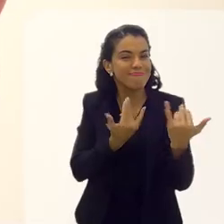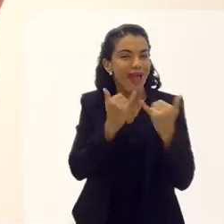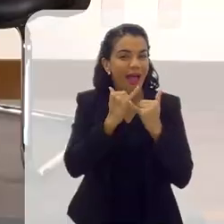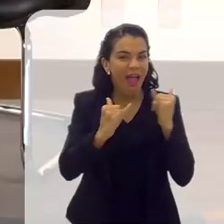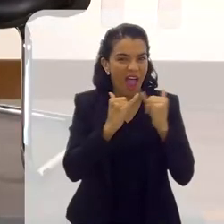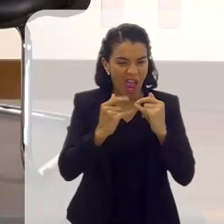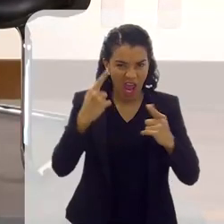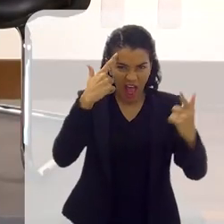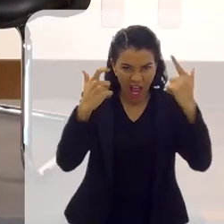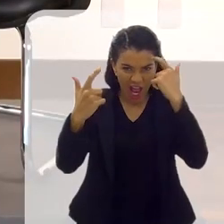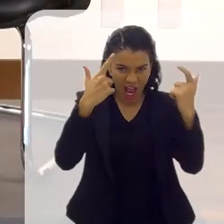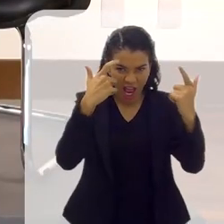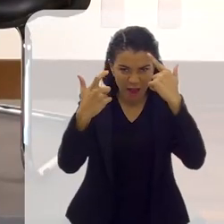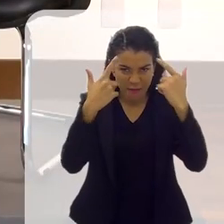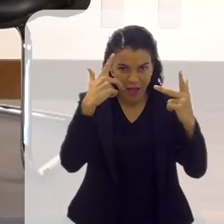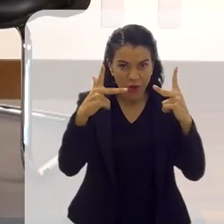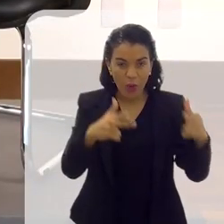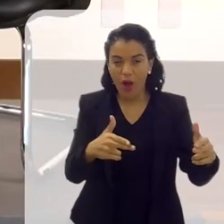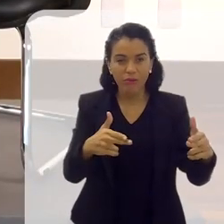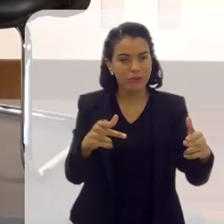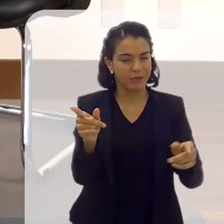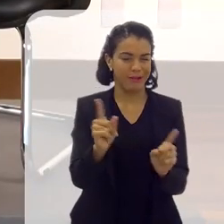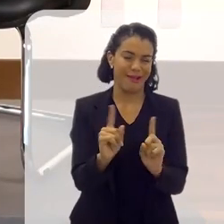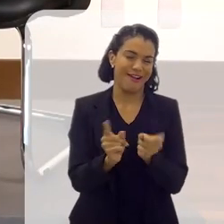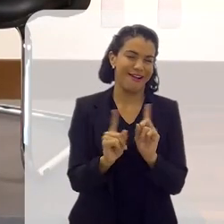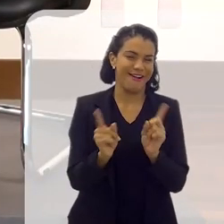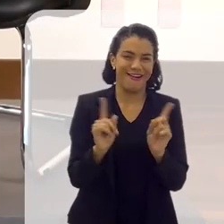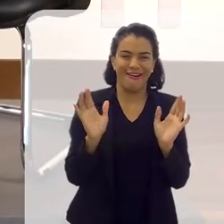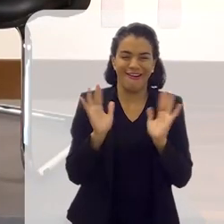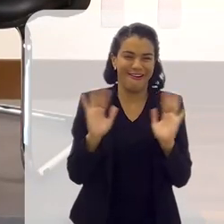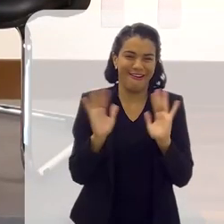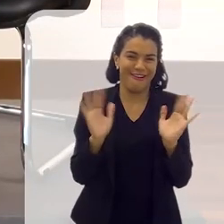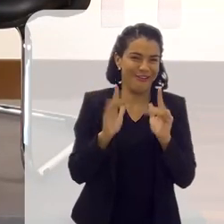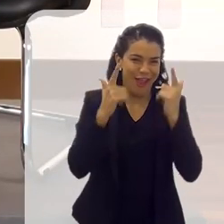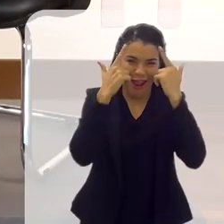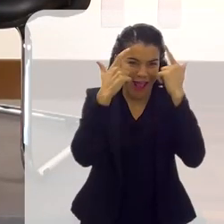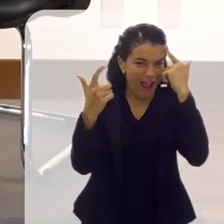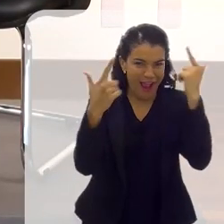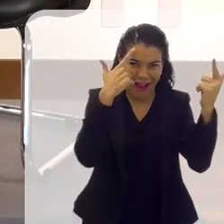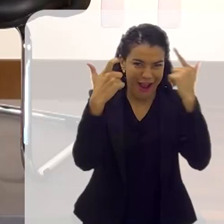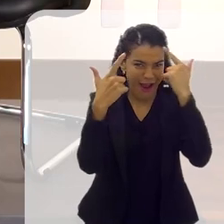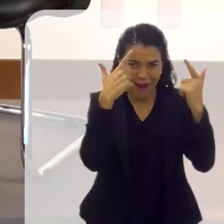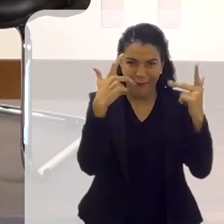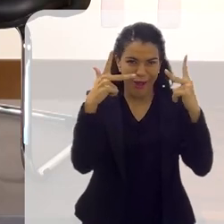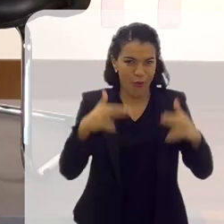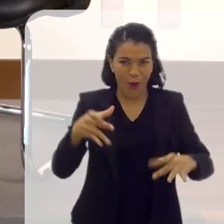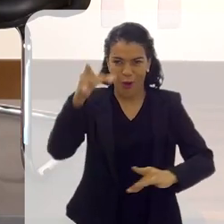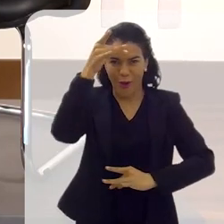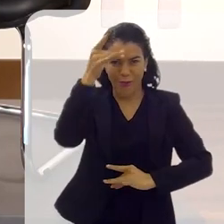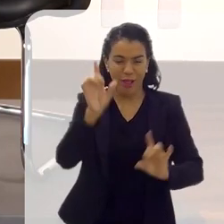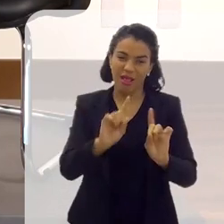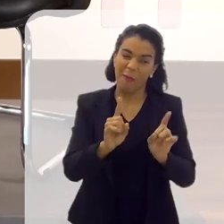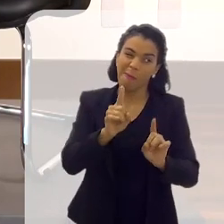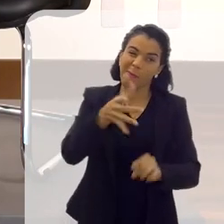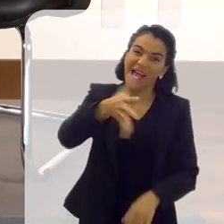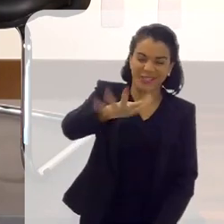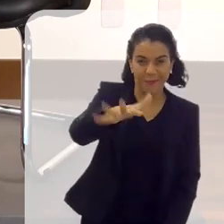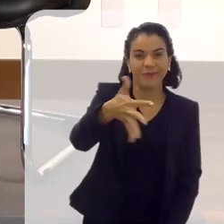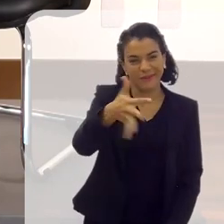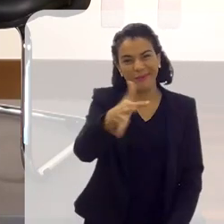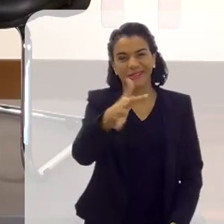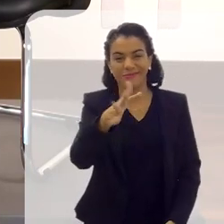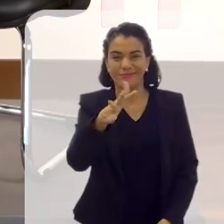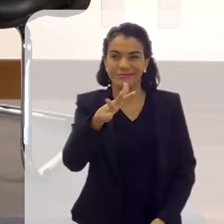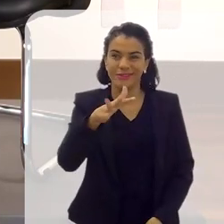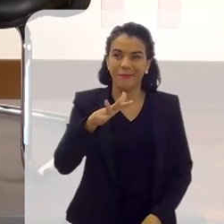grande. Era rebelde igual? Não. Não, não era, não. Não era rebelde, não? Igual o personagem? Não, era mais ou menos, né?